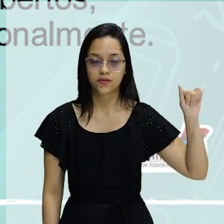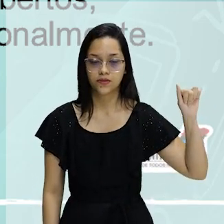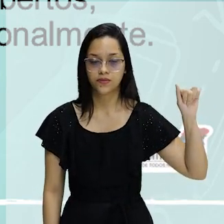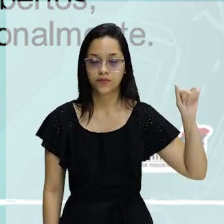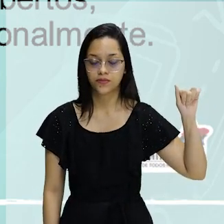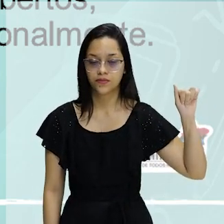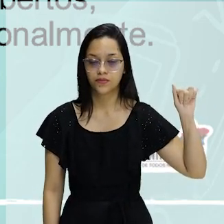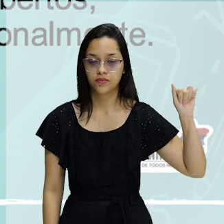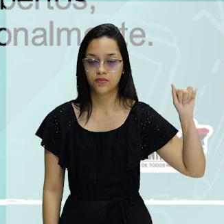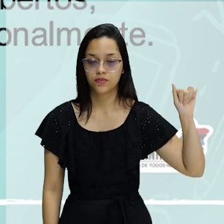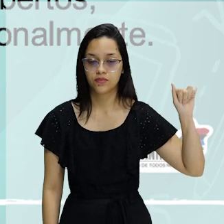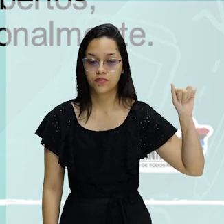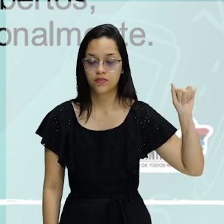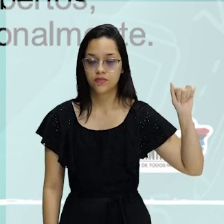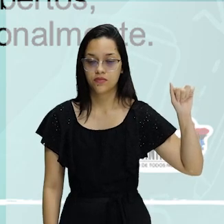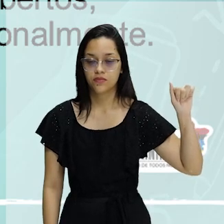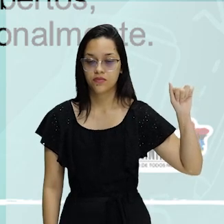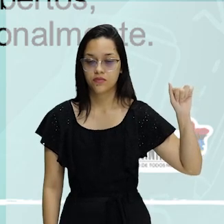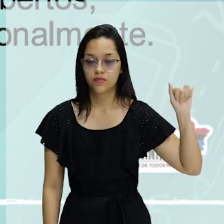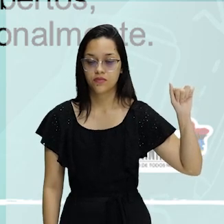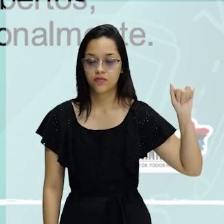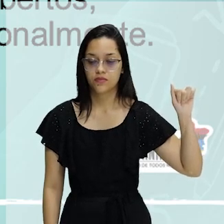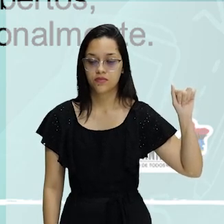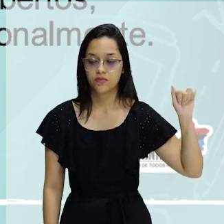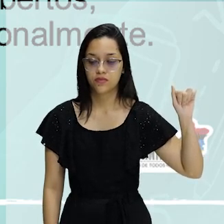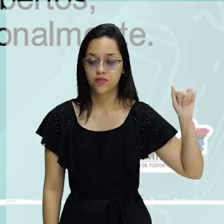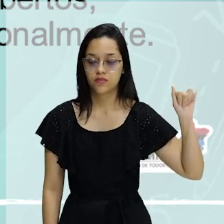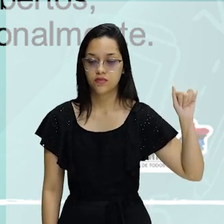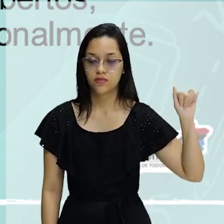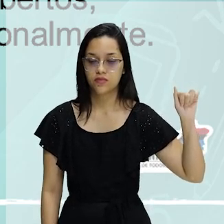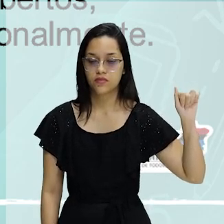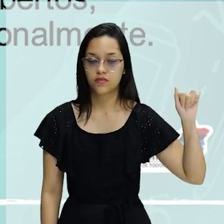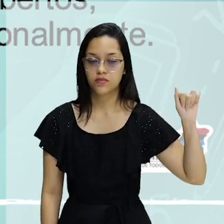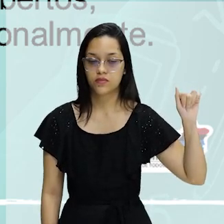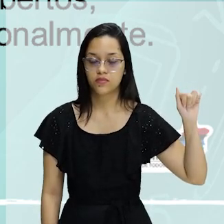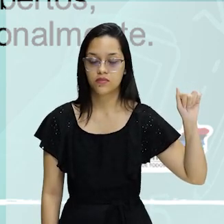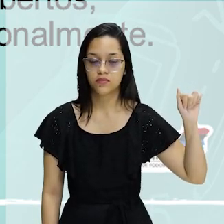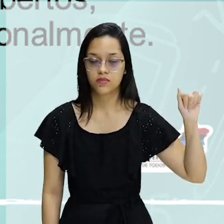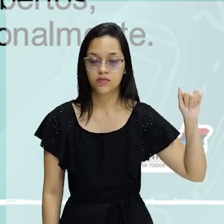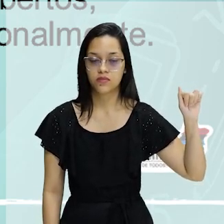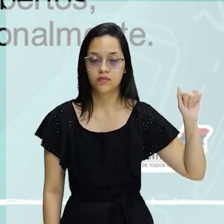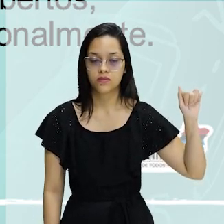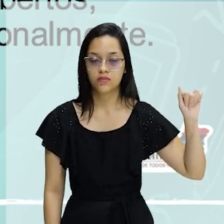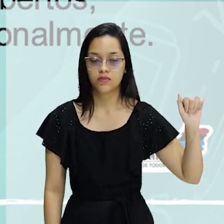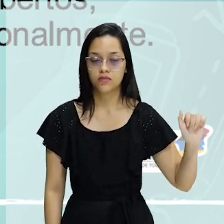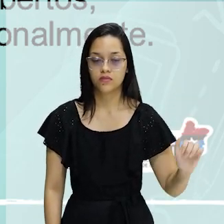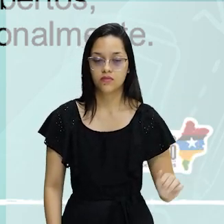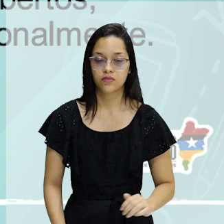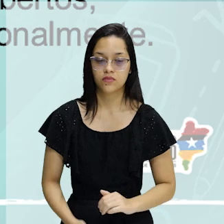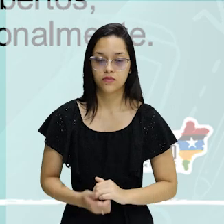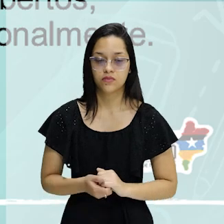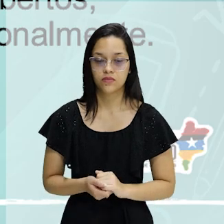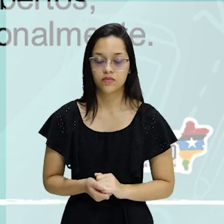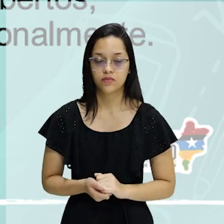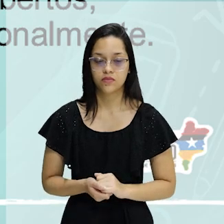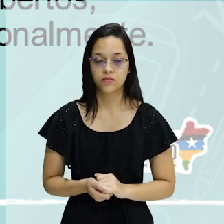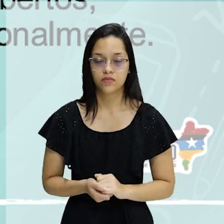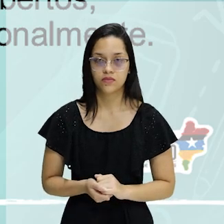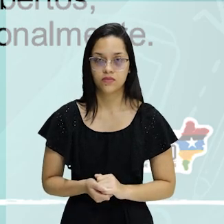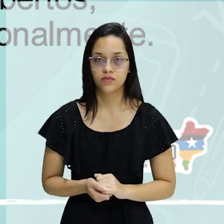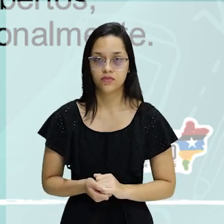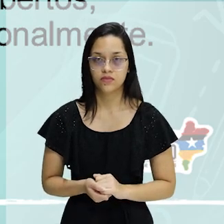que, ao possibilitar caminhos totalmente abertos, desfavorece o leitor ao